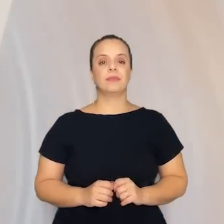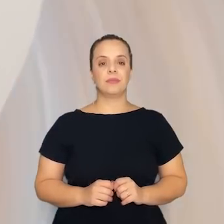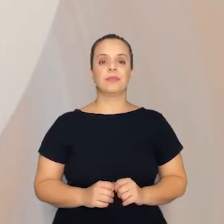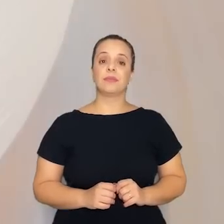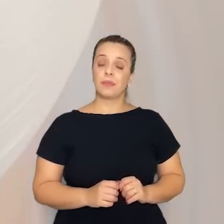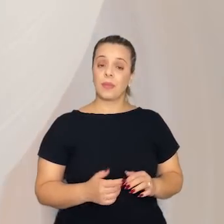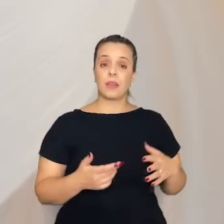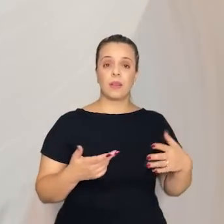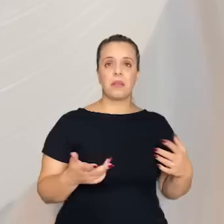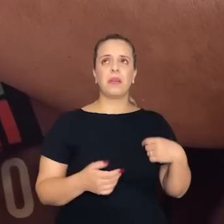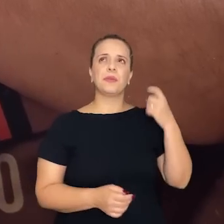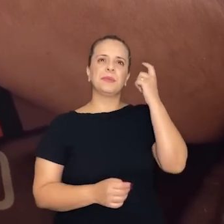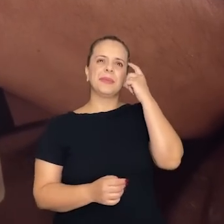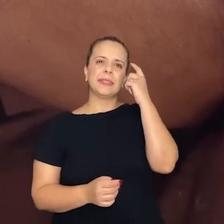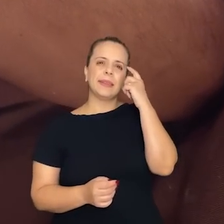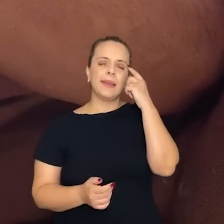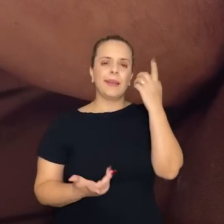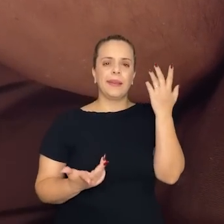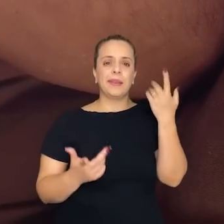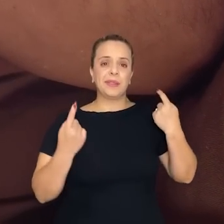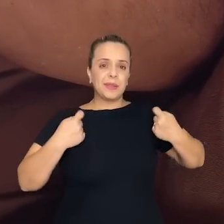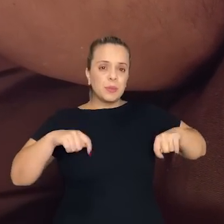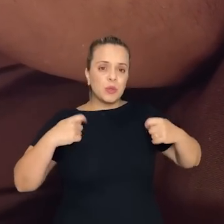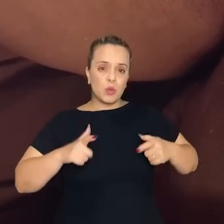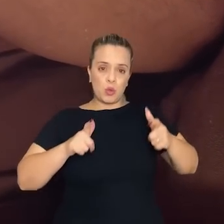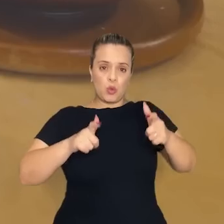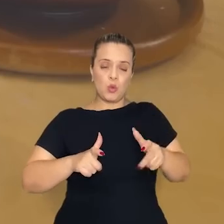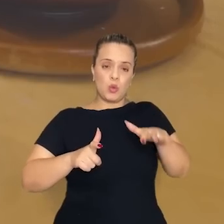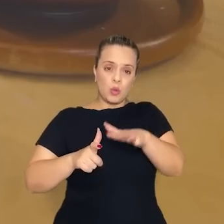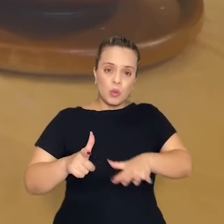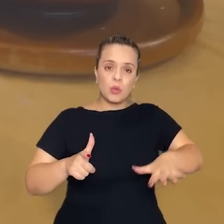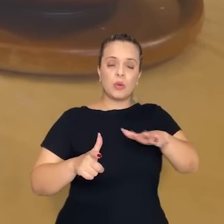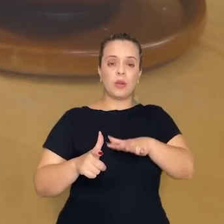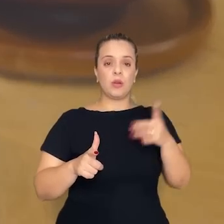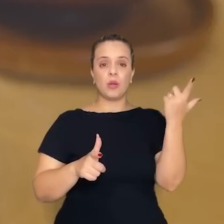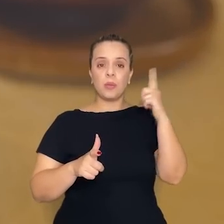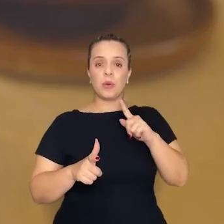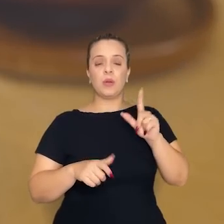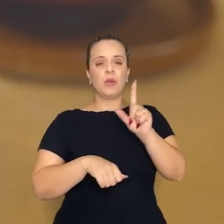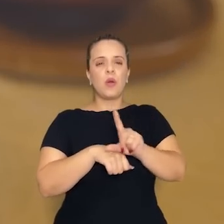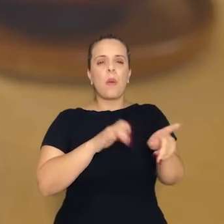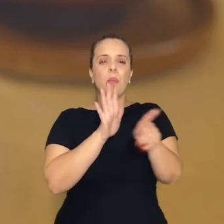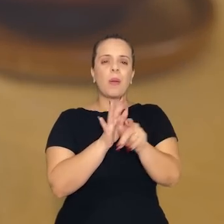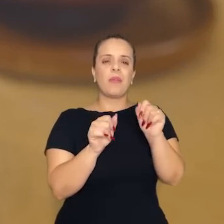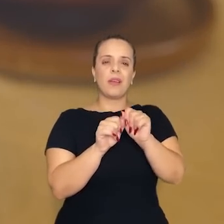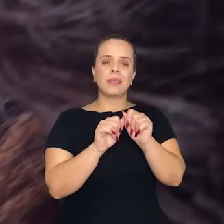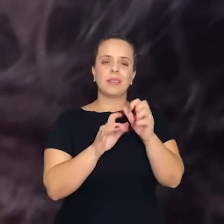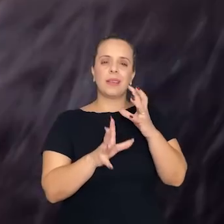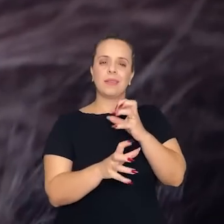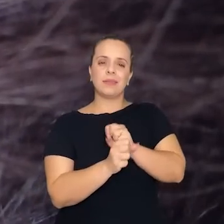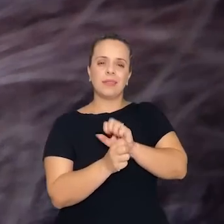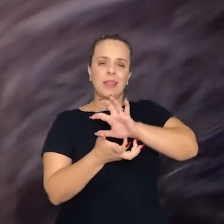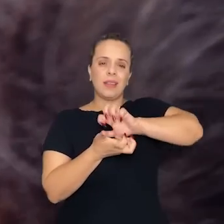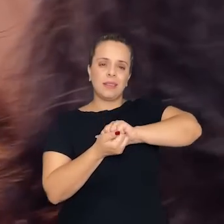Quando eu pensei em que precisava de um espaço para meu ateliê de cerâmica, o primeiro